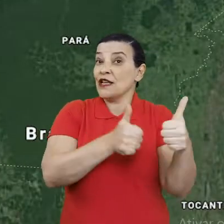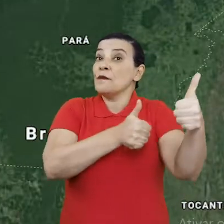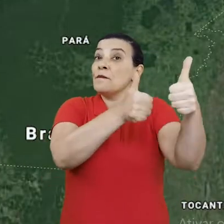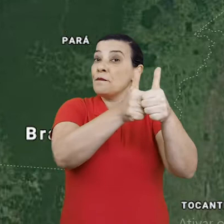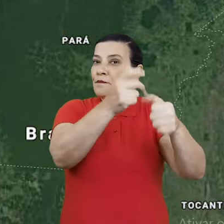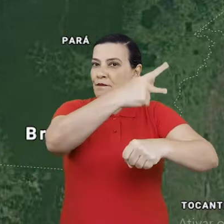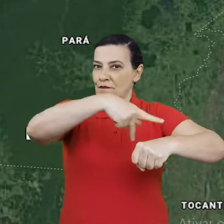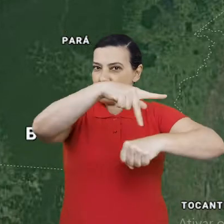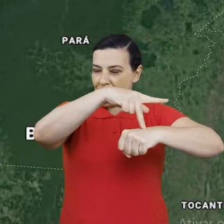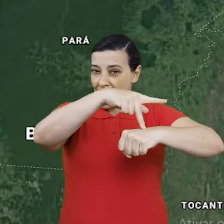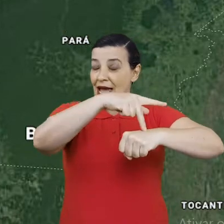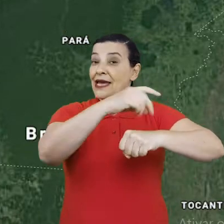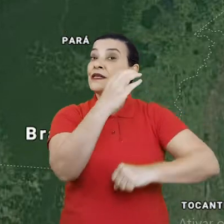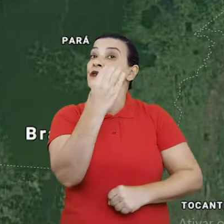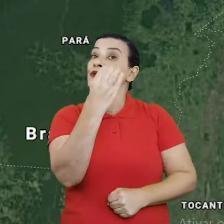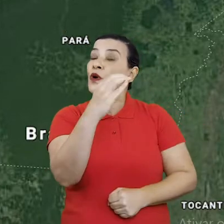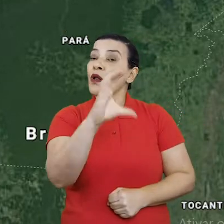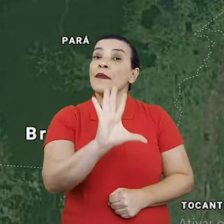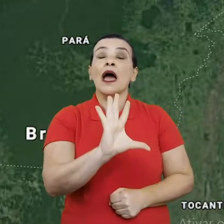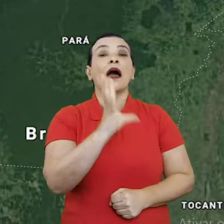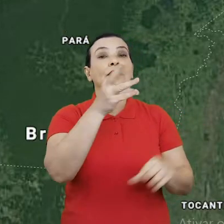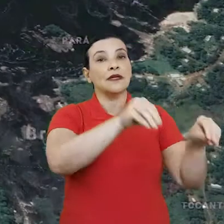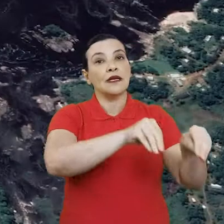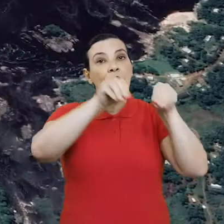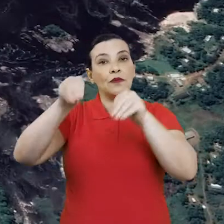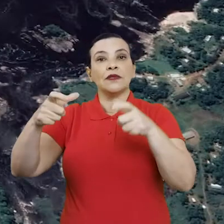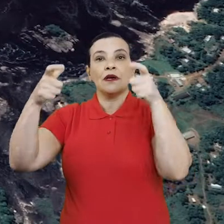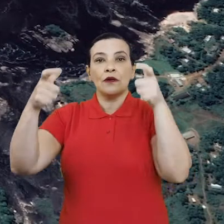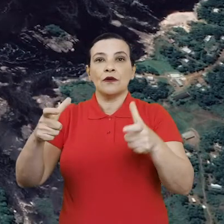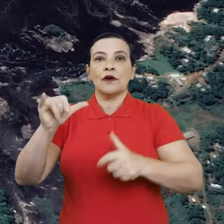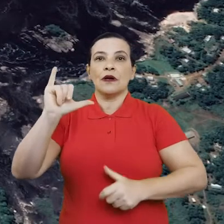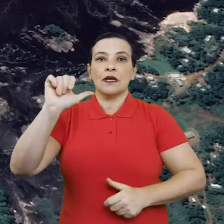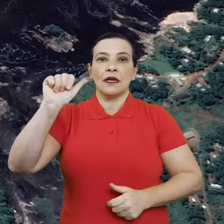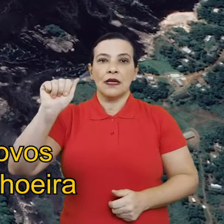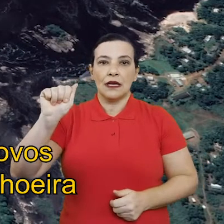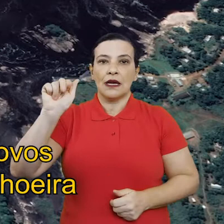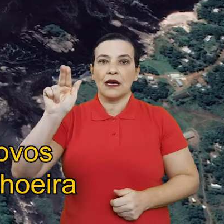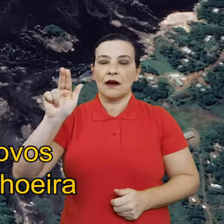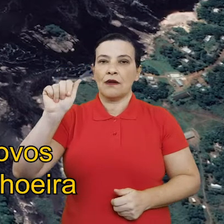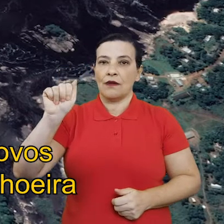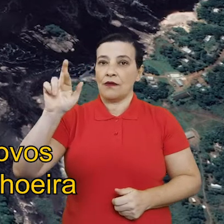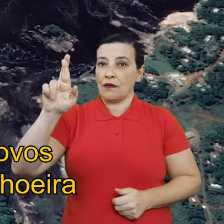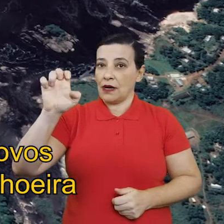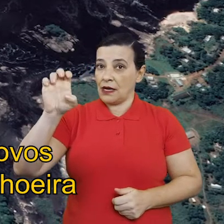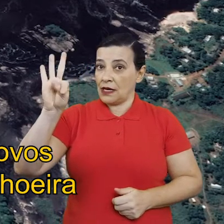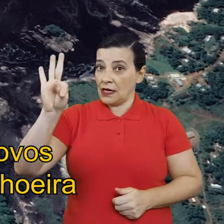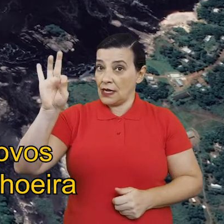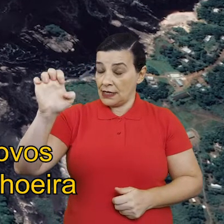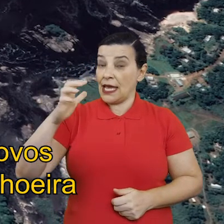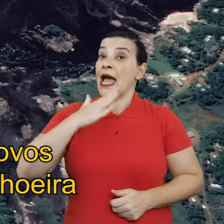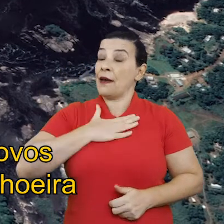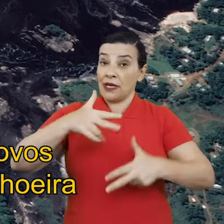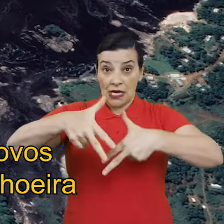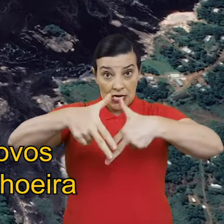Colômbia, e por motivo de alguns acontecimentos se mudaram para Iauaretê. Então a minha etnia